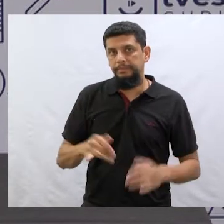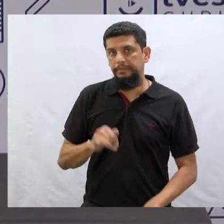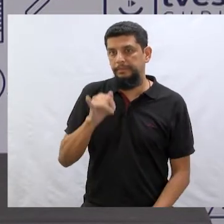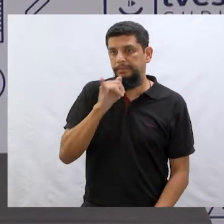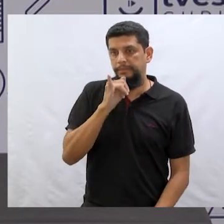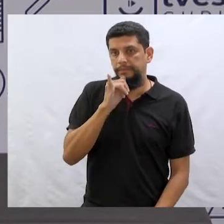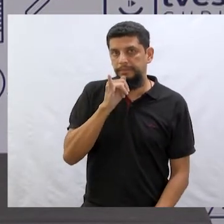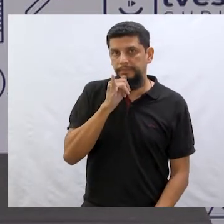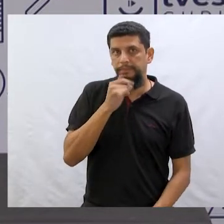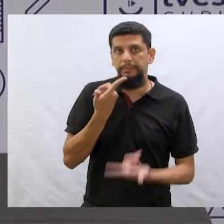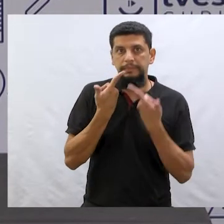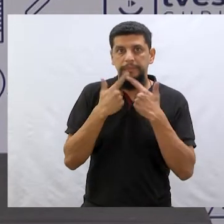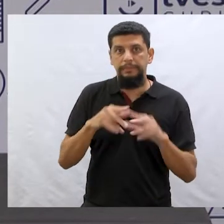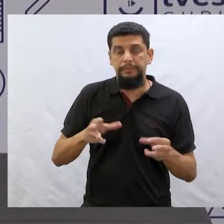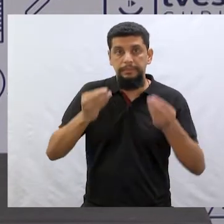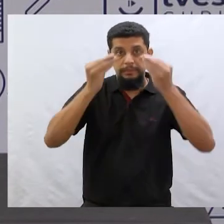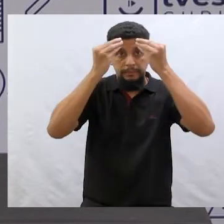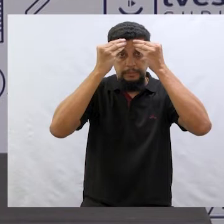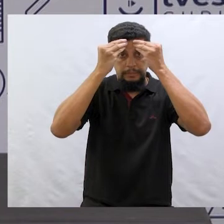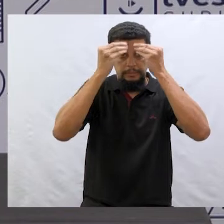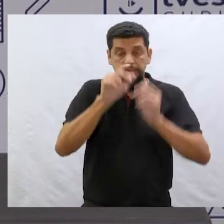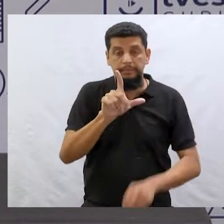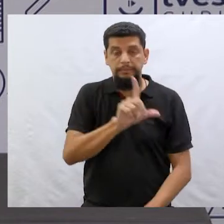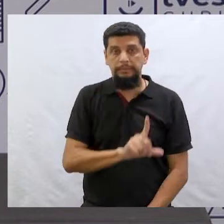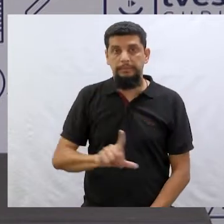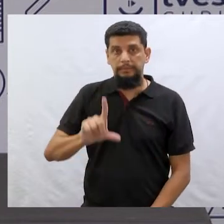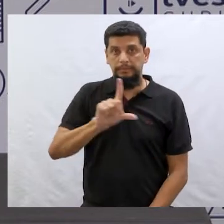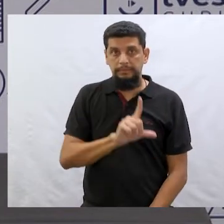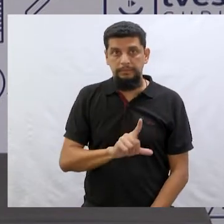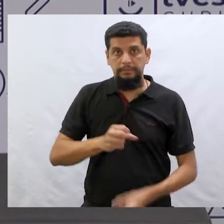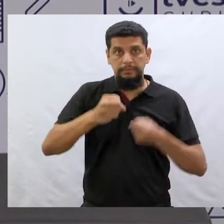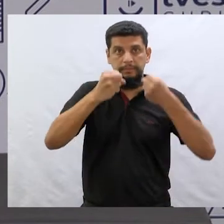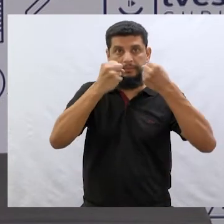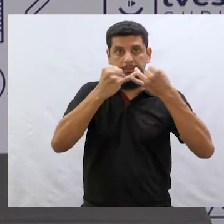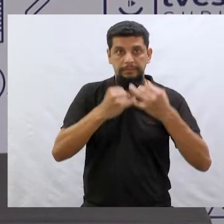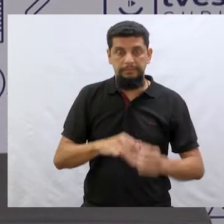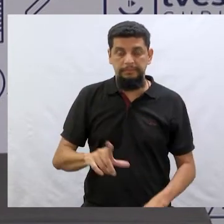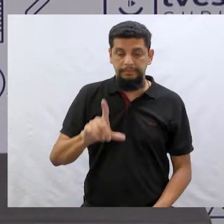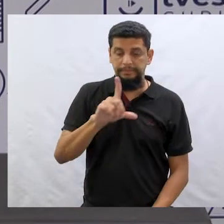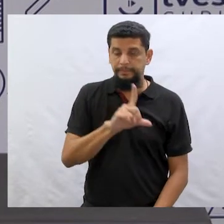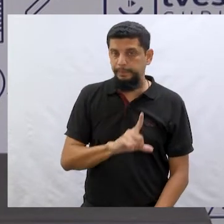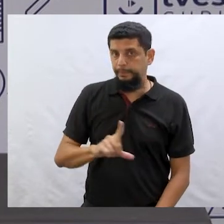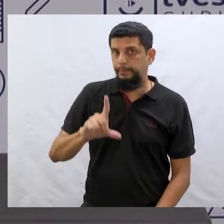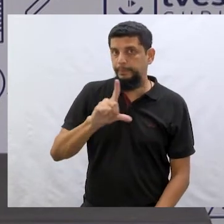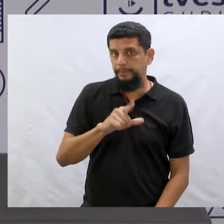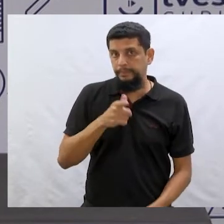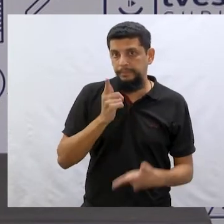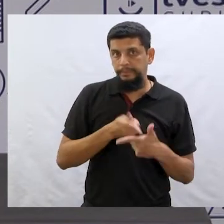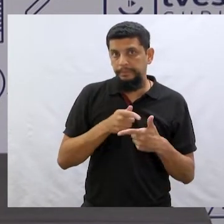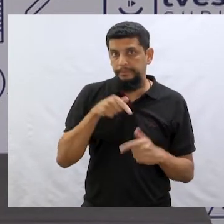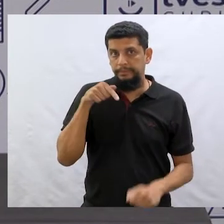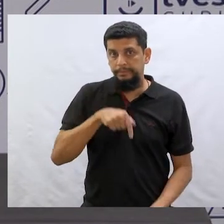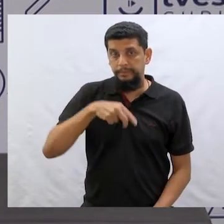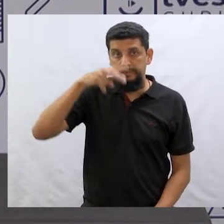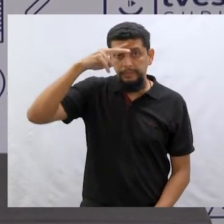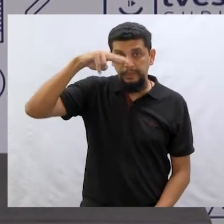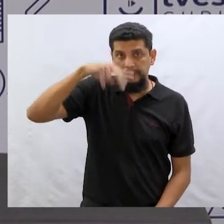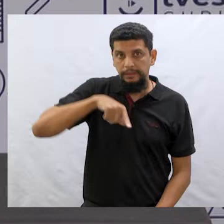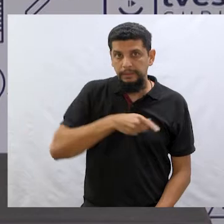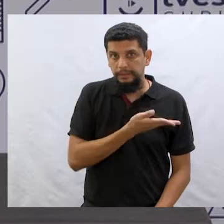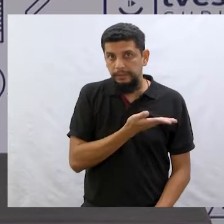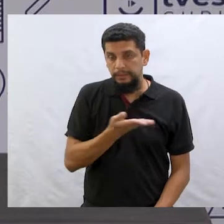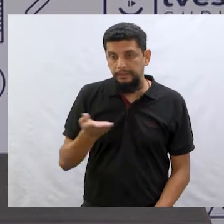exemplo de metalinguagem em que a literatura está falando de literatura. Porque nessa história